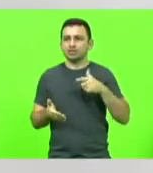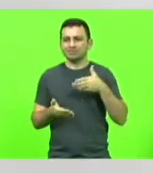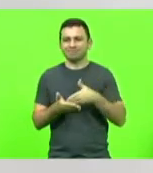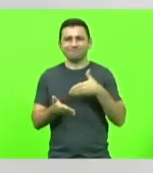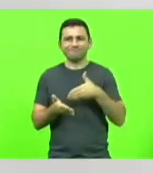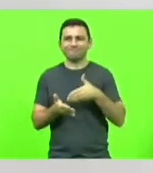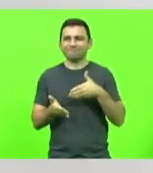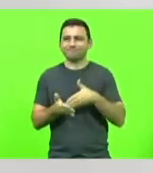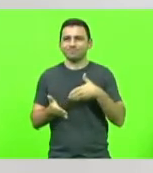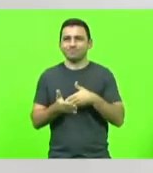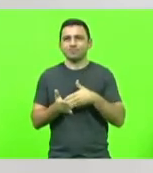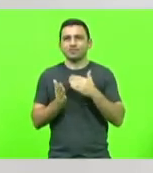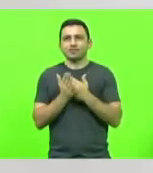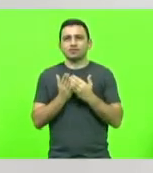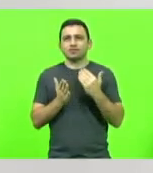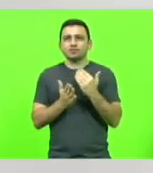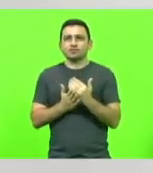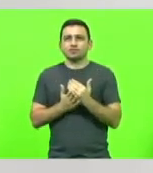maneira